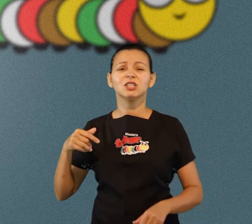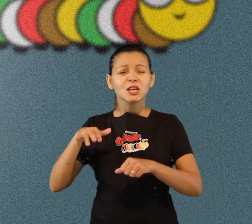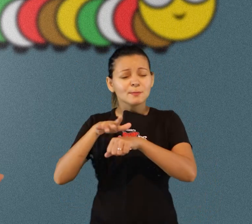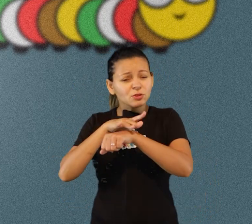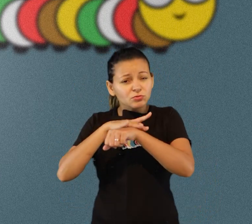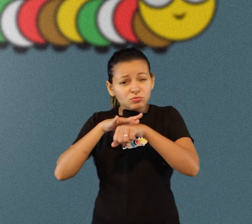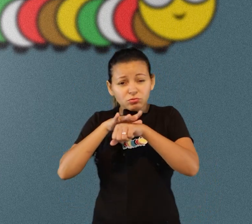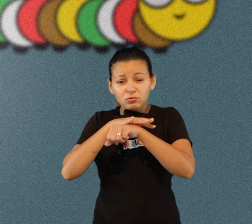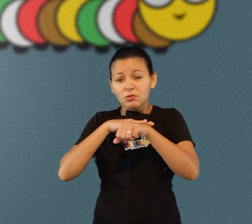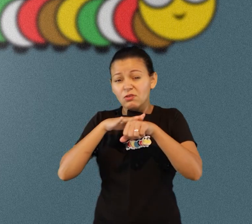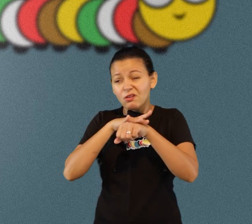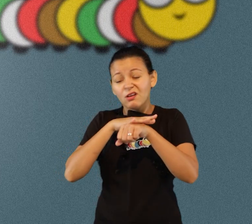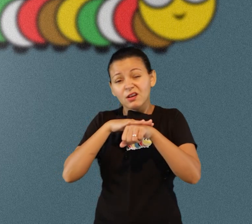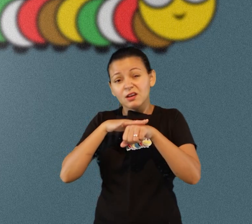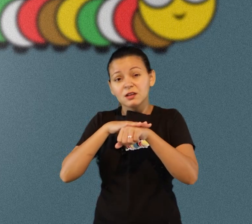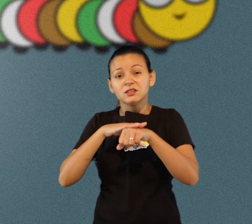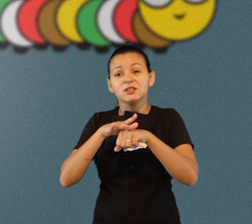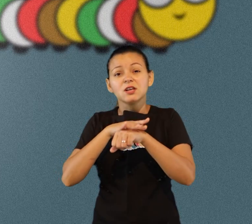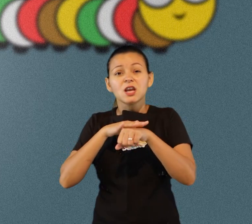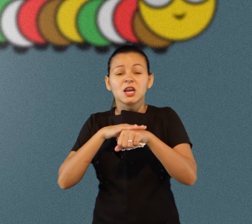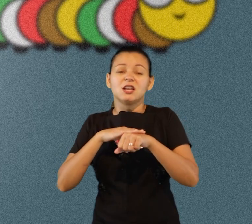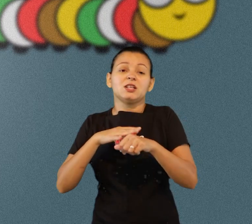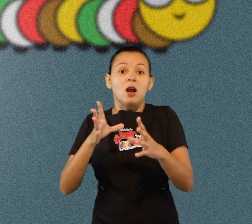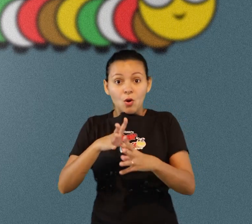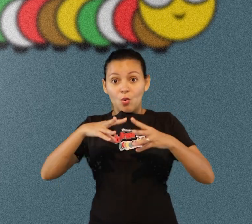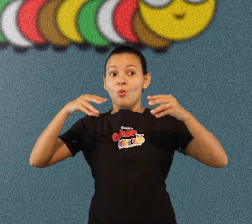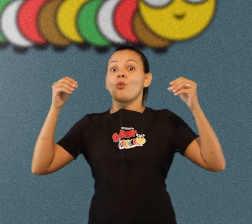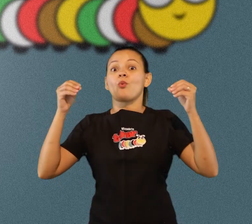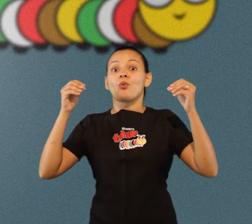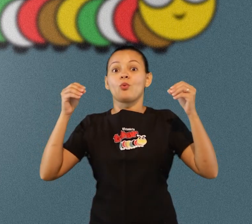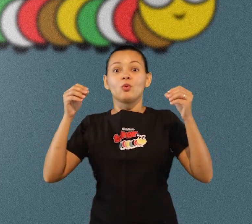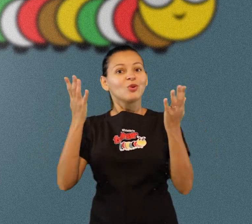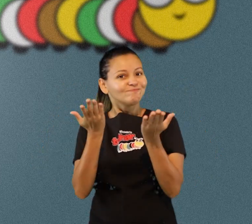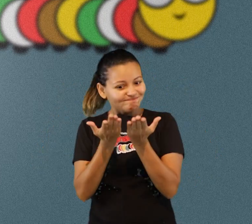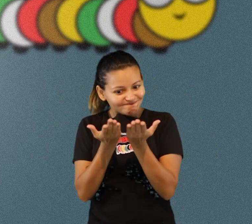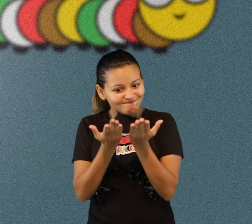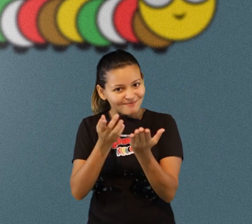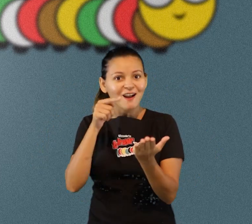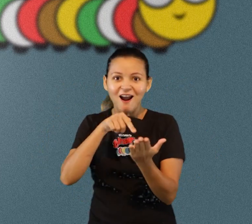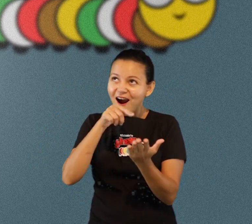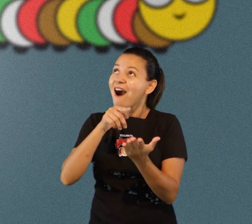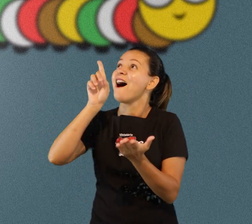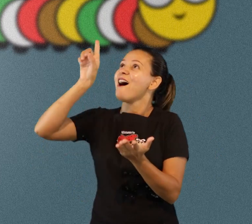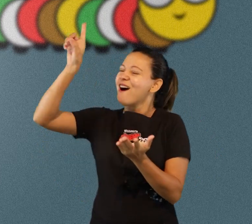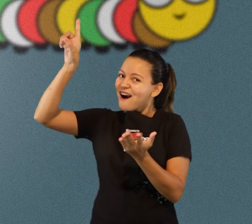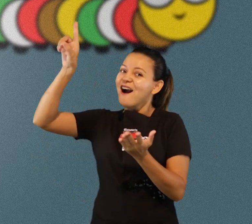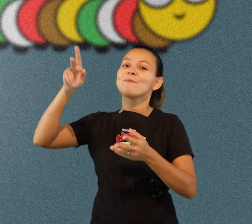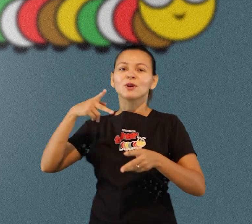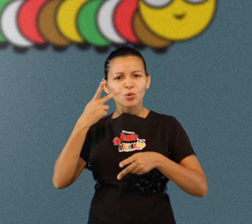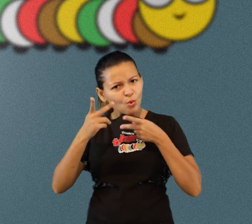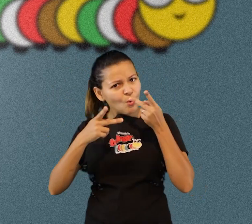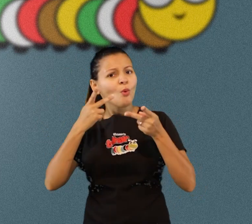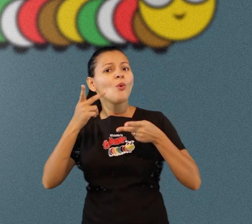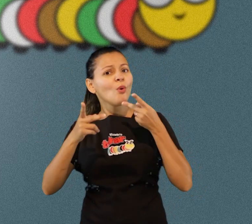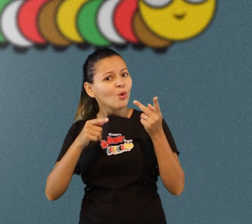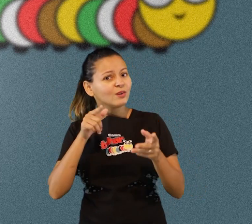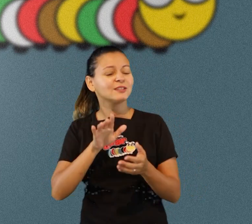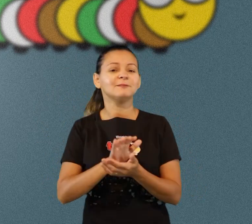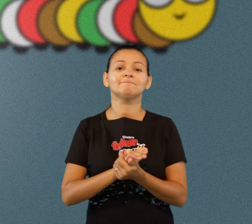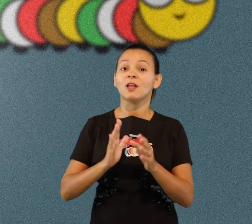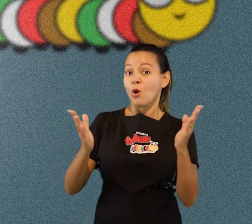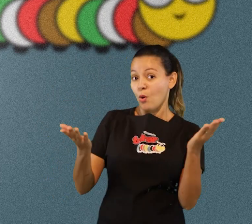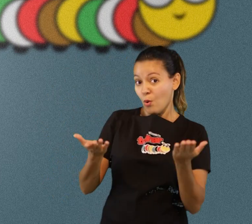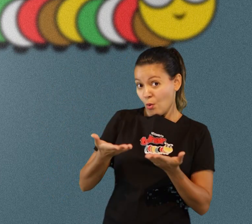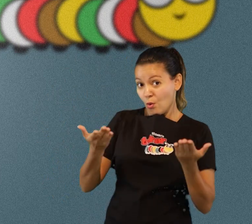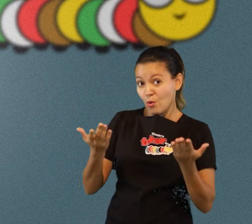muitas delas receberam a cura física a sua saúde de volta e hoje nós